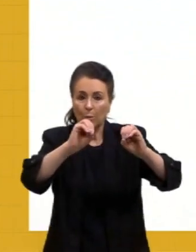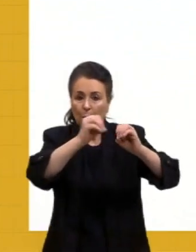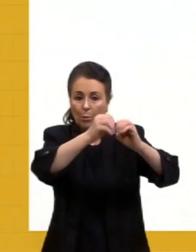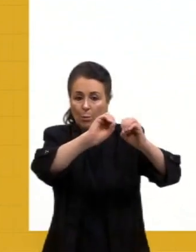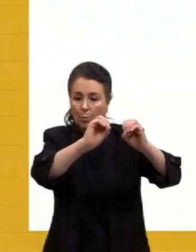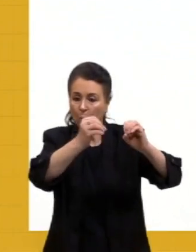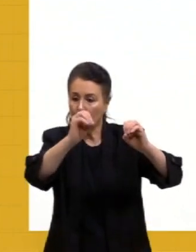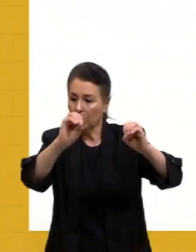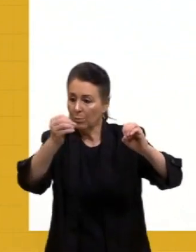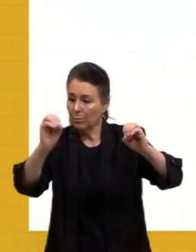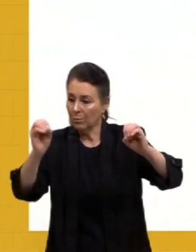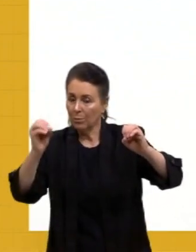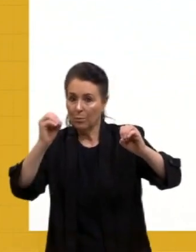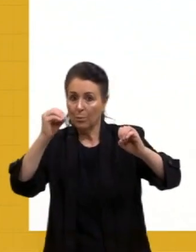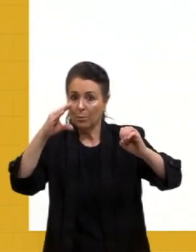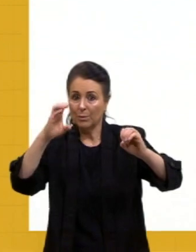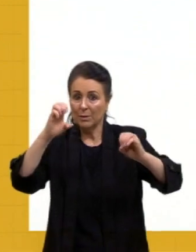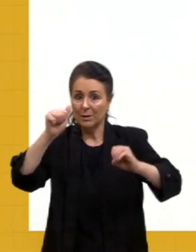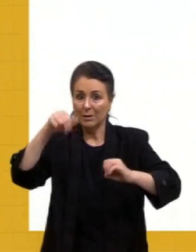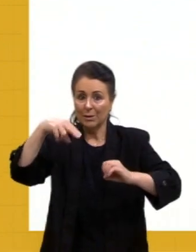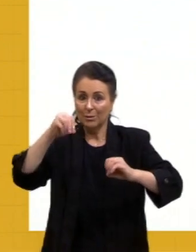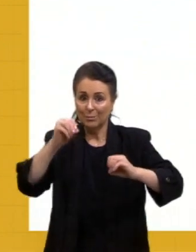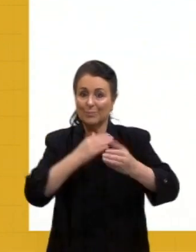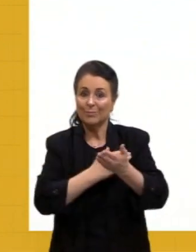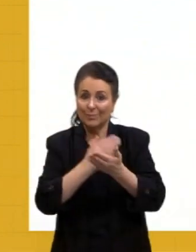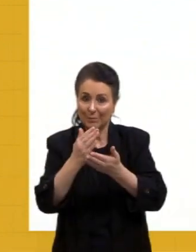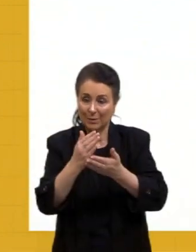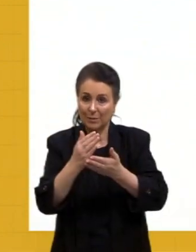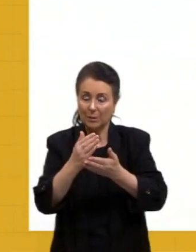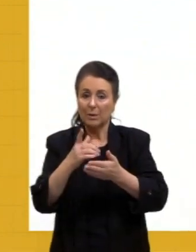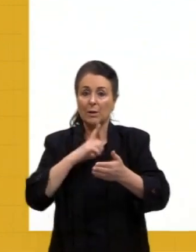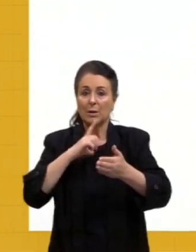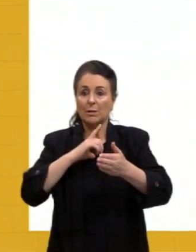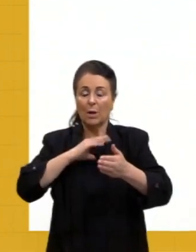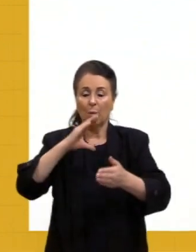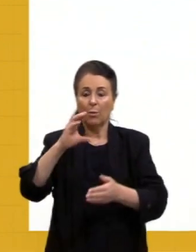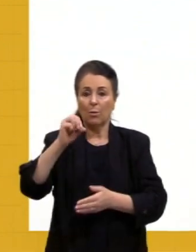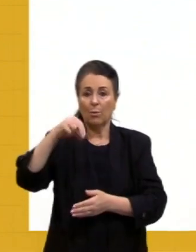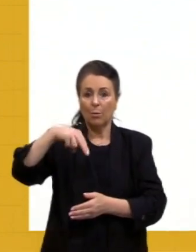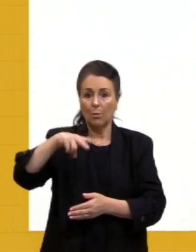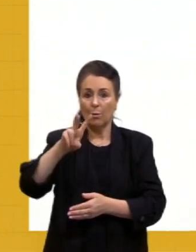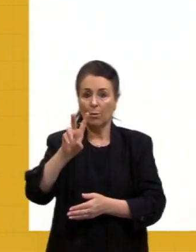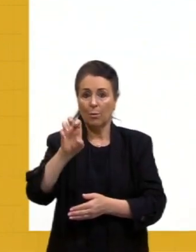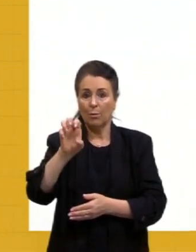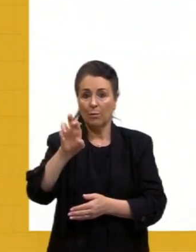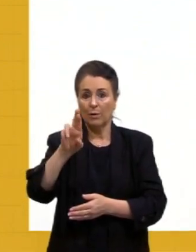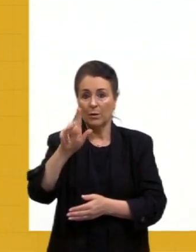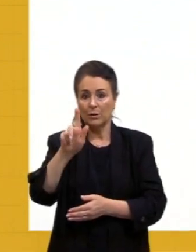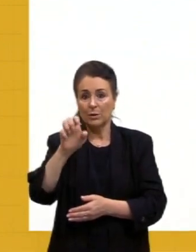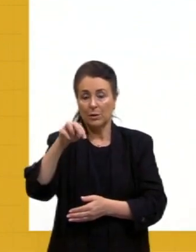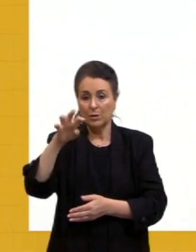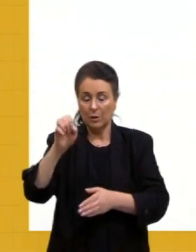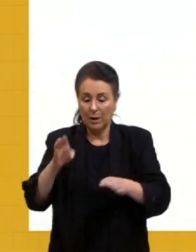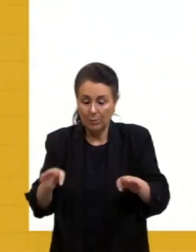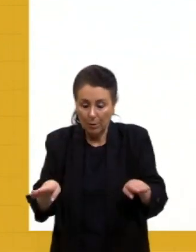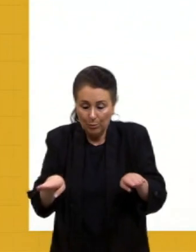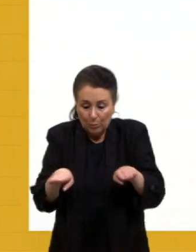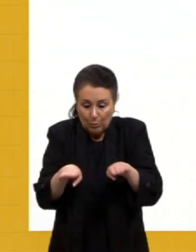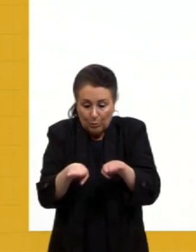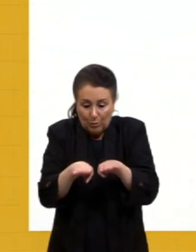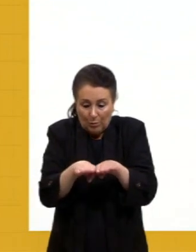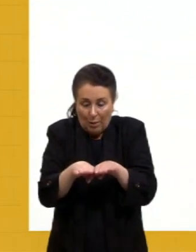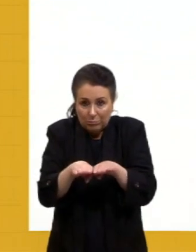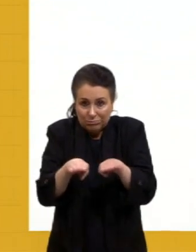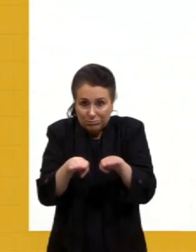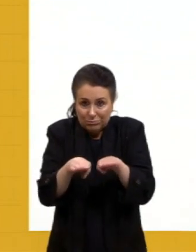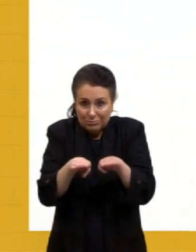tectônicas. Elas vão ser estiradas, vamos dizer assim. Já o convergente é onde nós temos aproximação, é onde uma está batendo